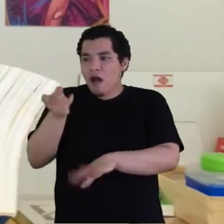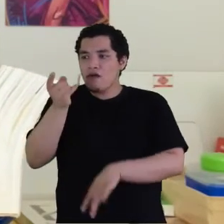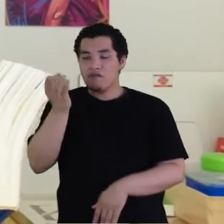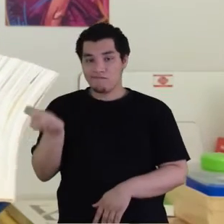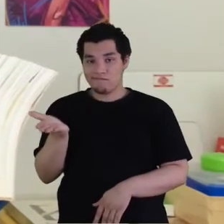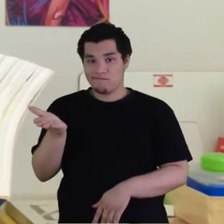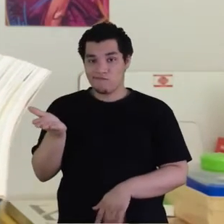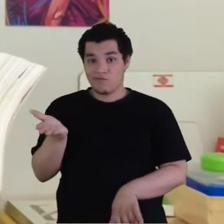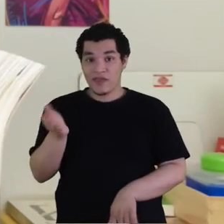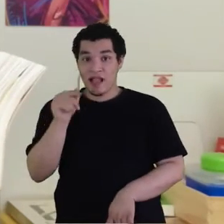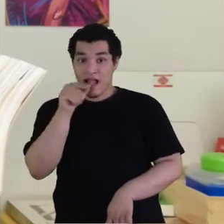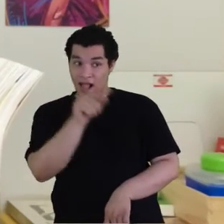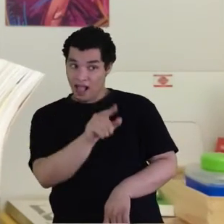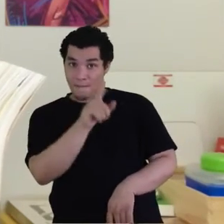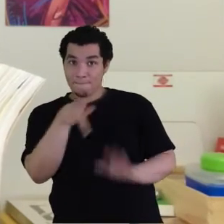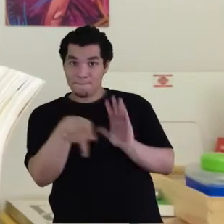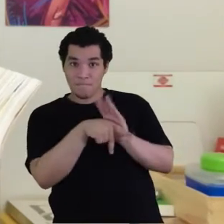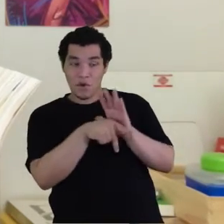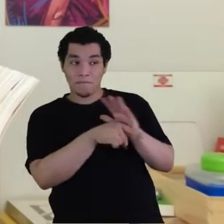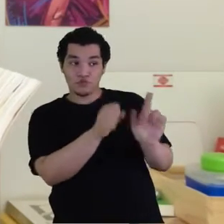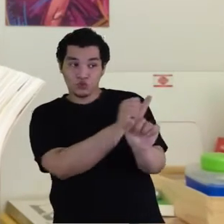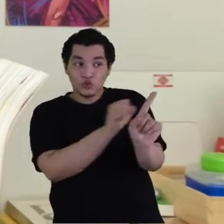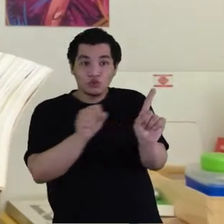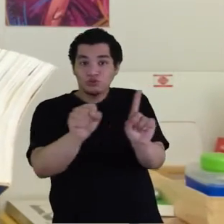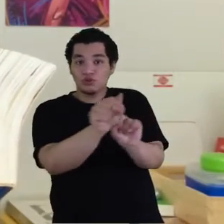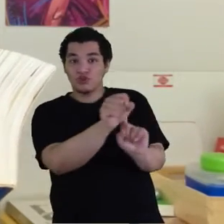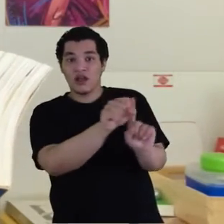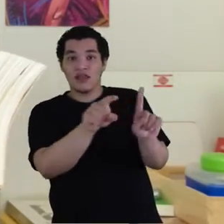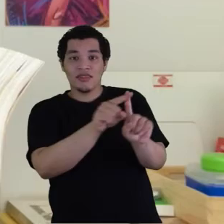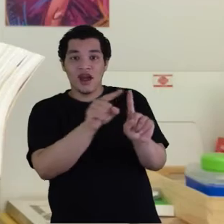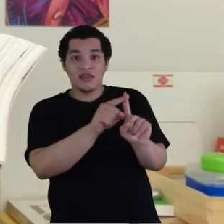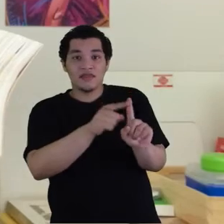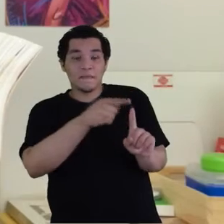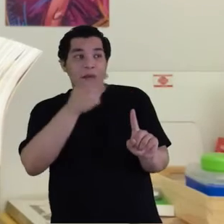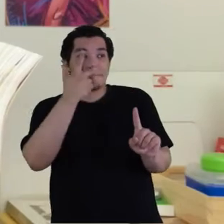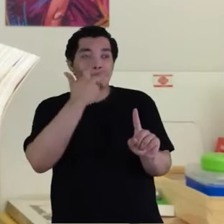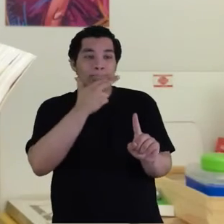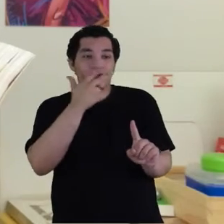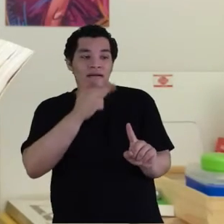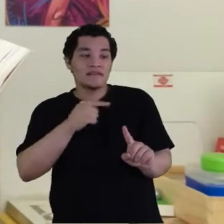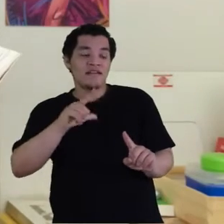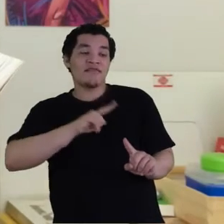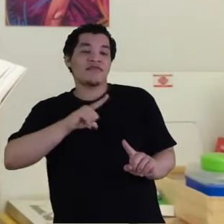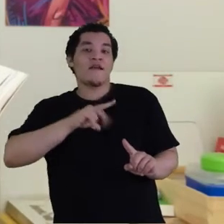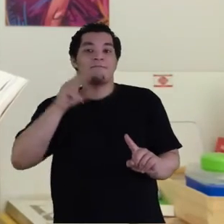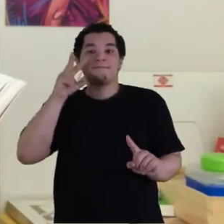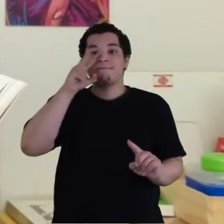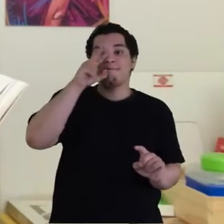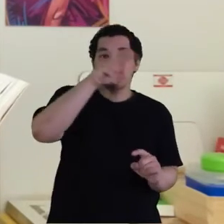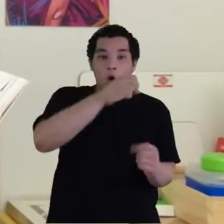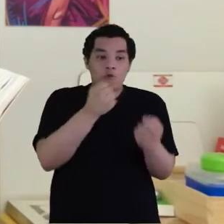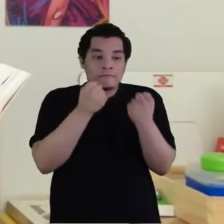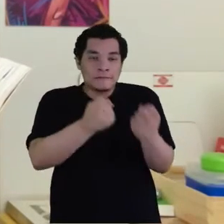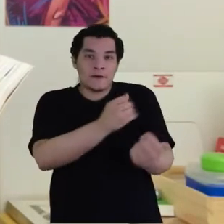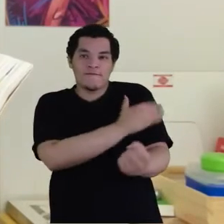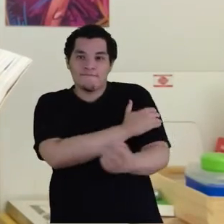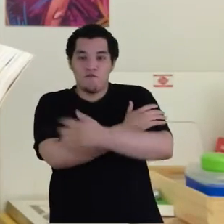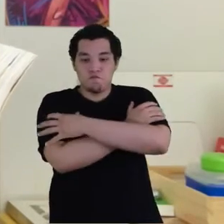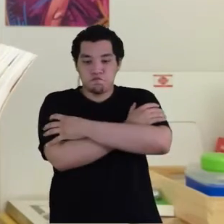resultado das instituições sociais e do abuso da força sobre a fraqueza.